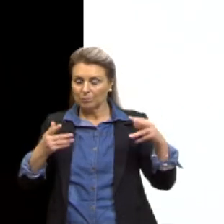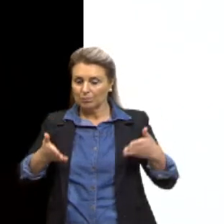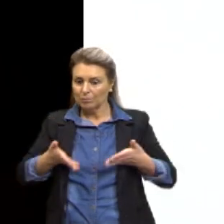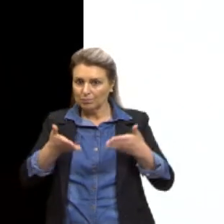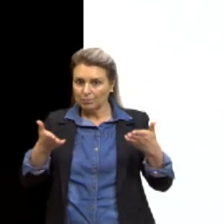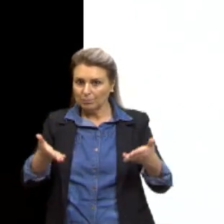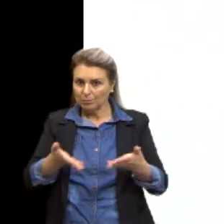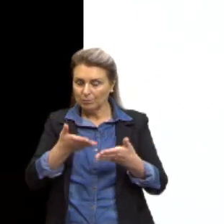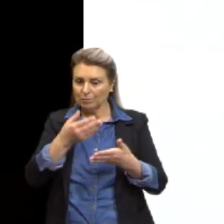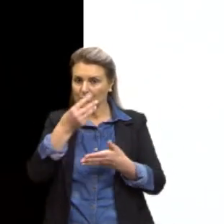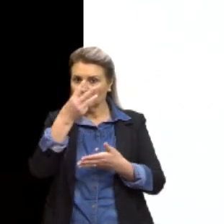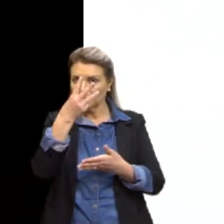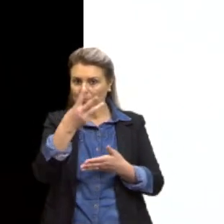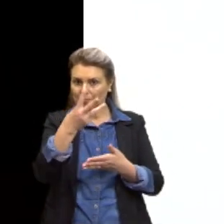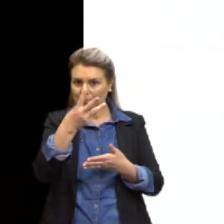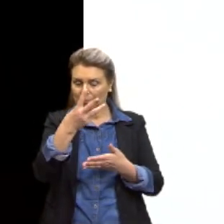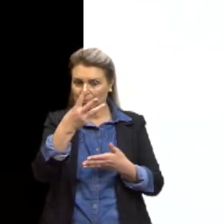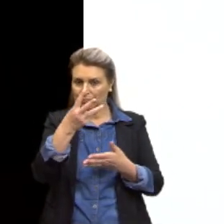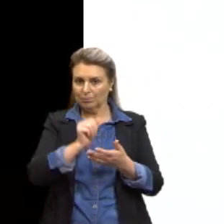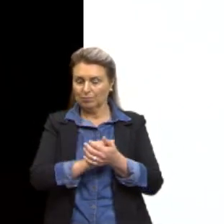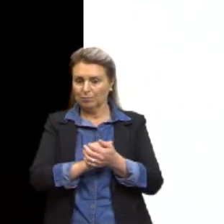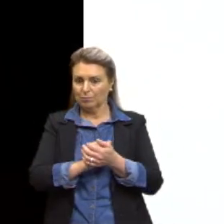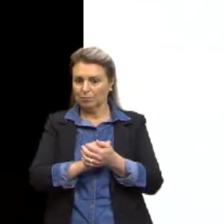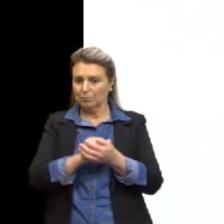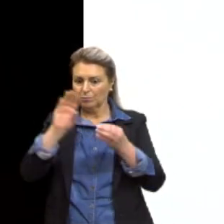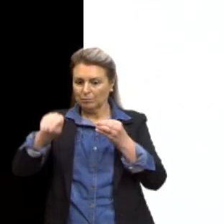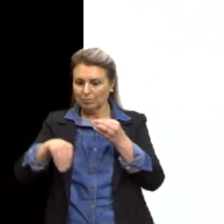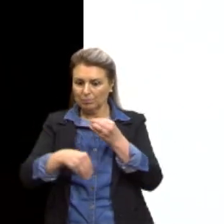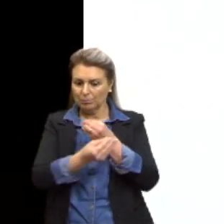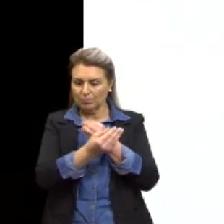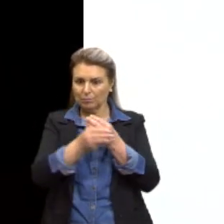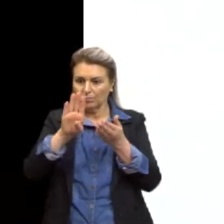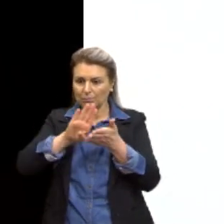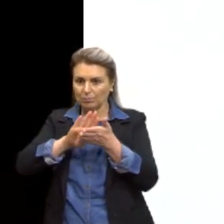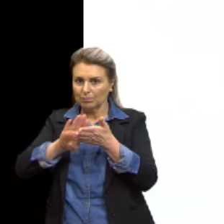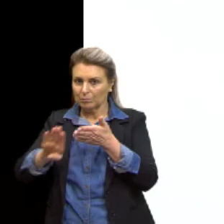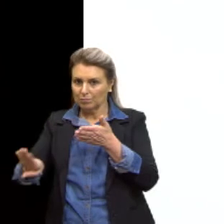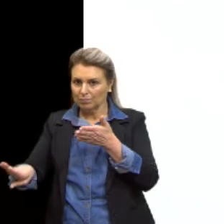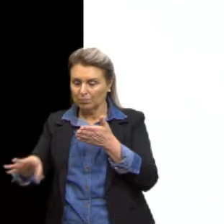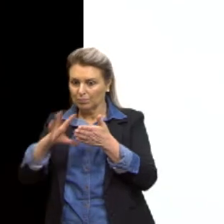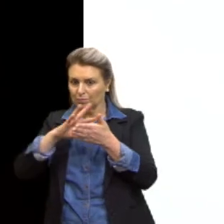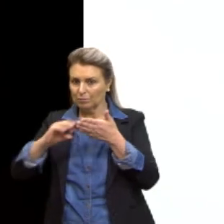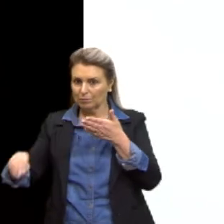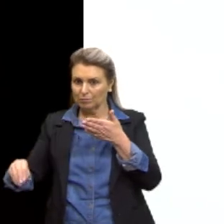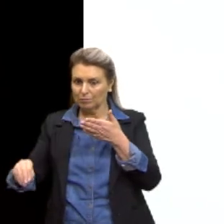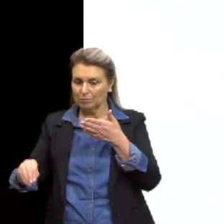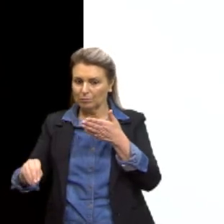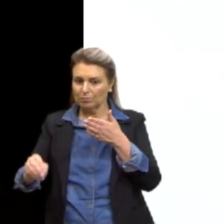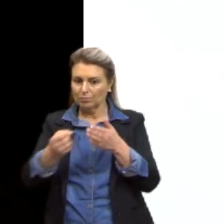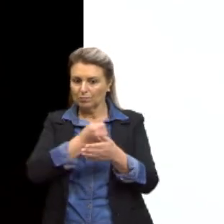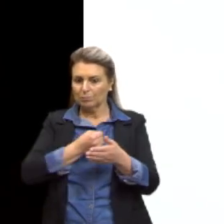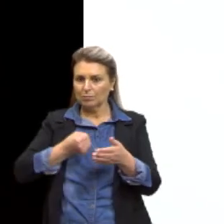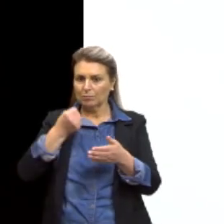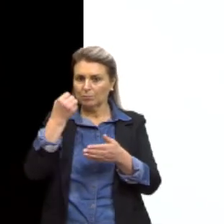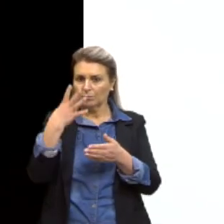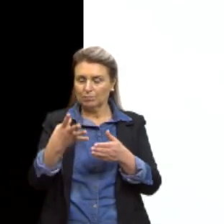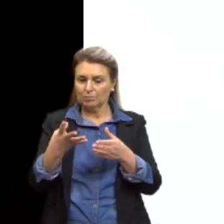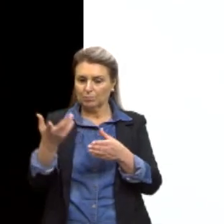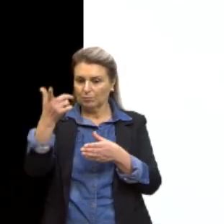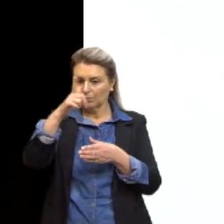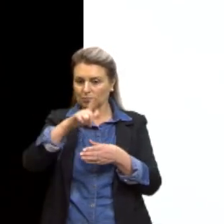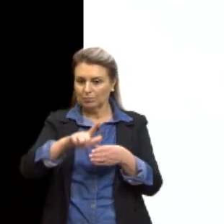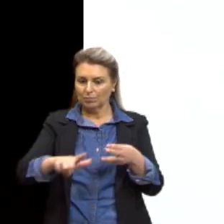seleção e a expressão das células com o gene terapêutico. Número 4, a reintrodução das células